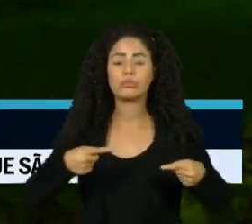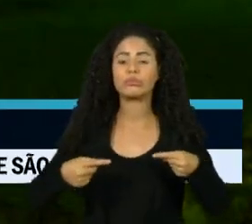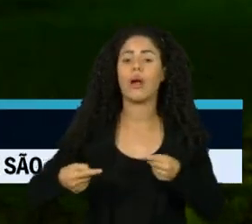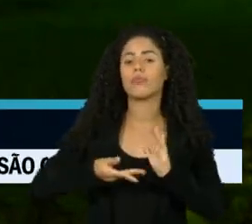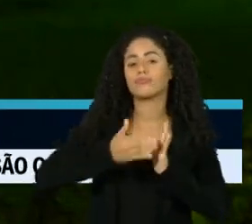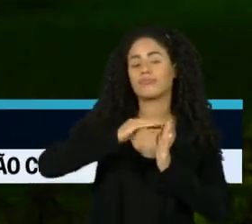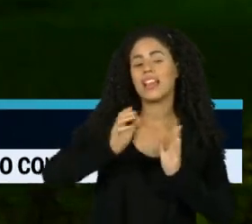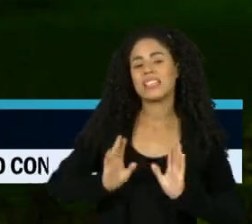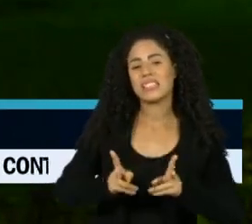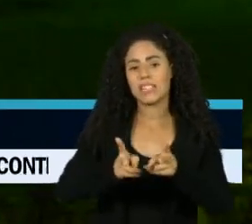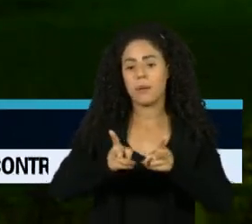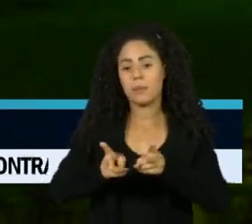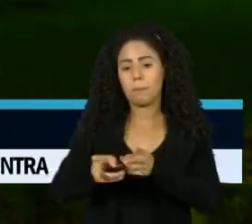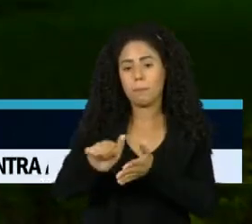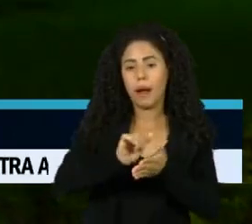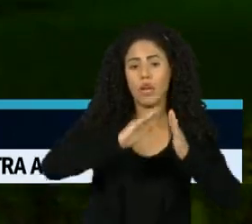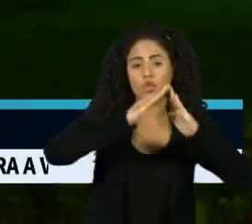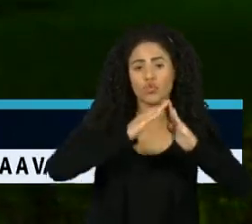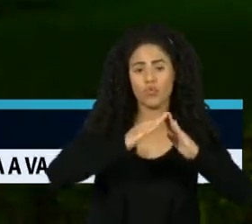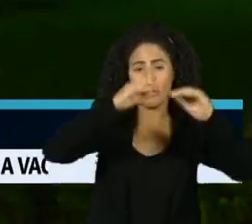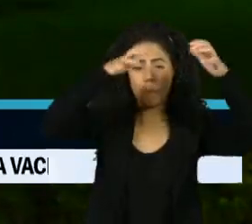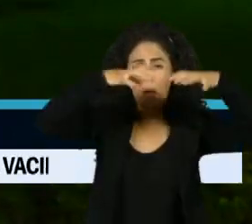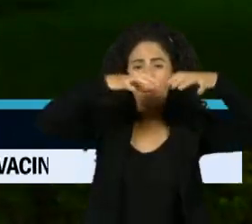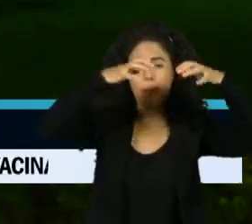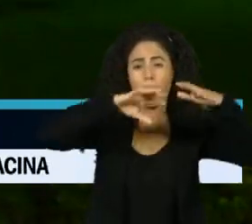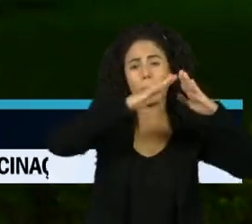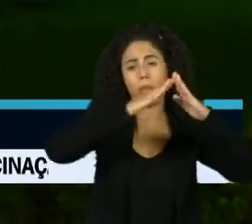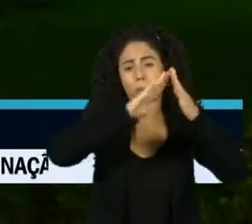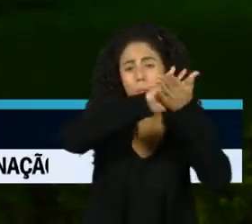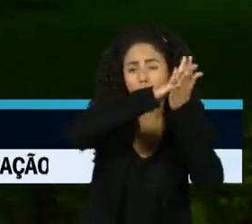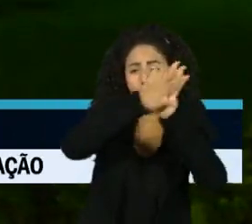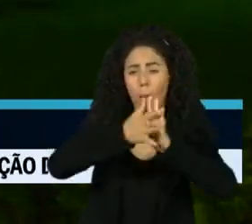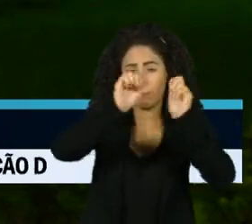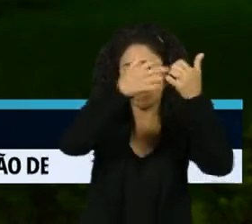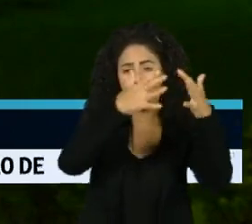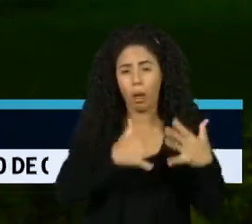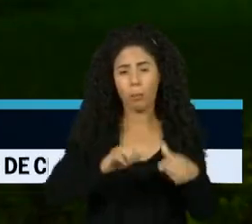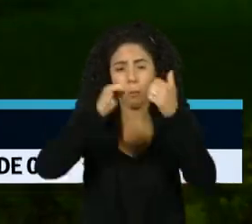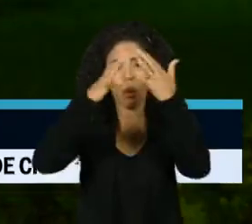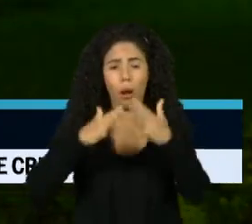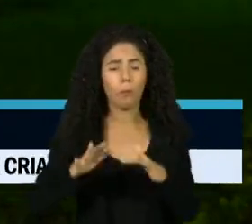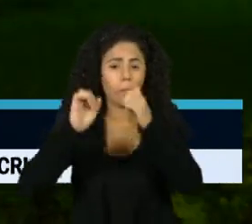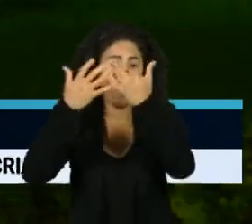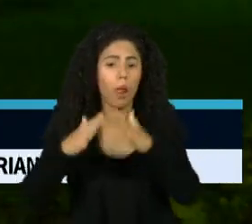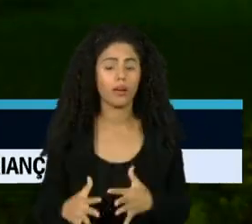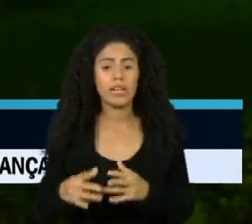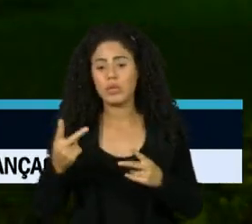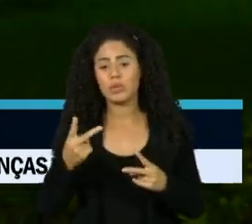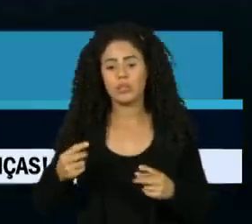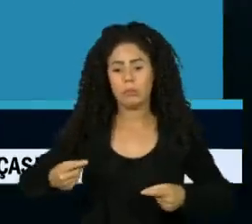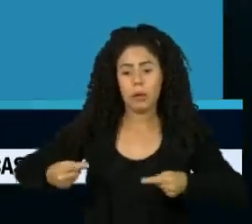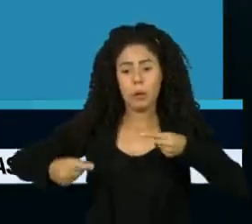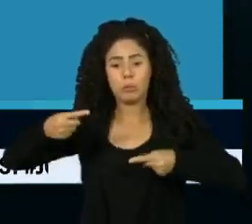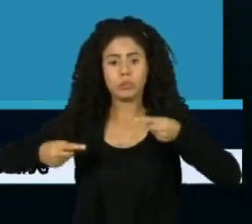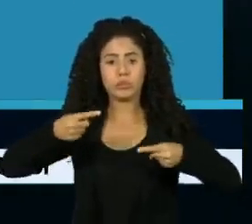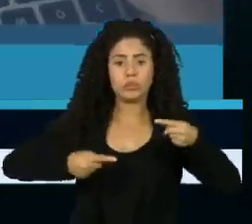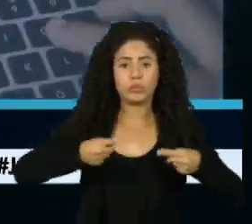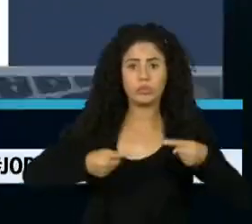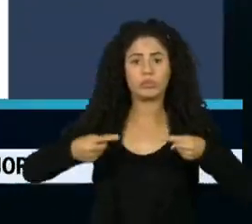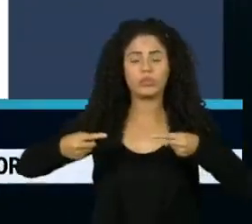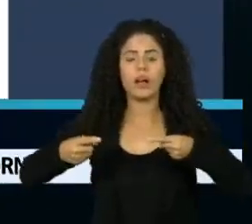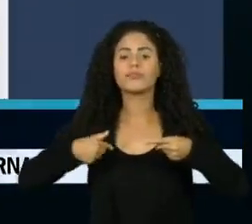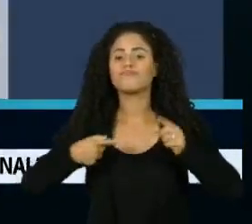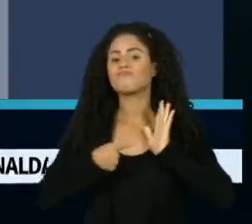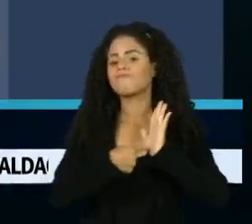Em meio aos estragos causados pela chuva e as mortes dos últimos dias, os dois governos subiram o tom. Em